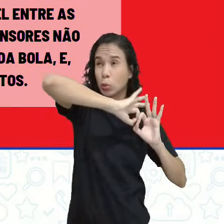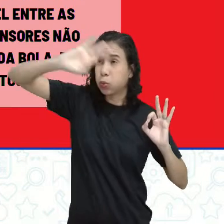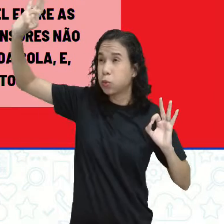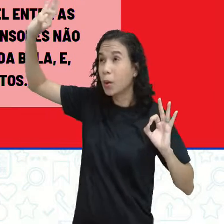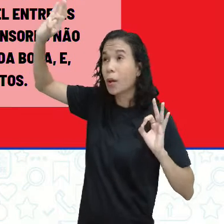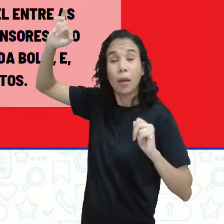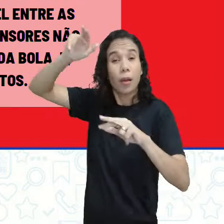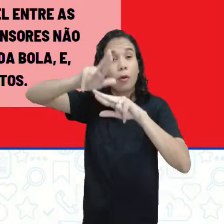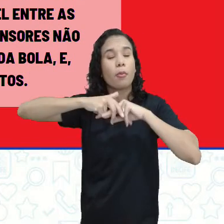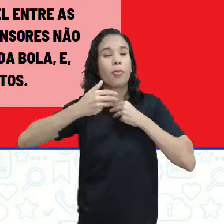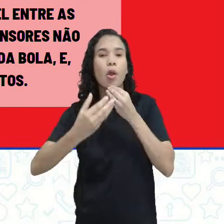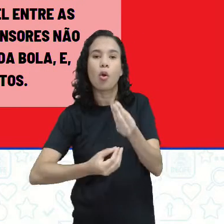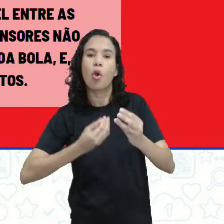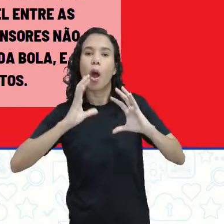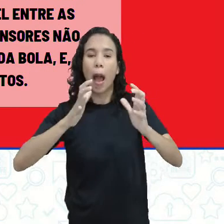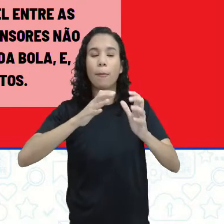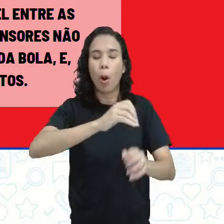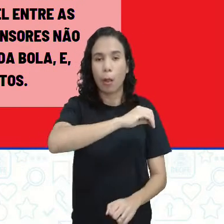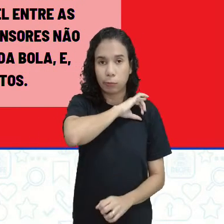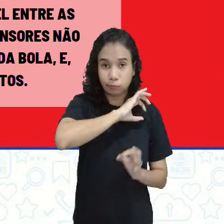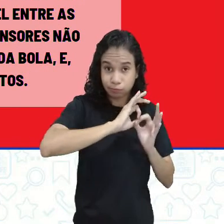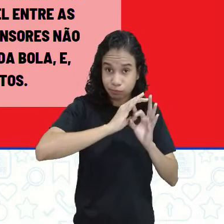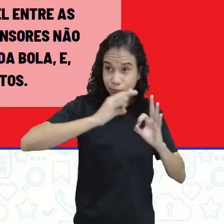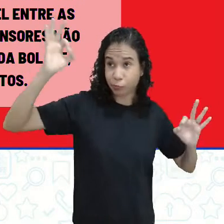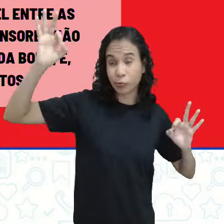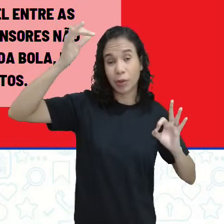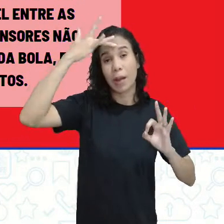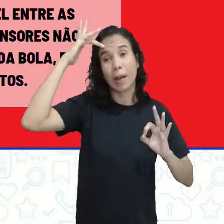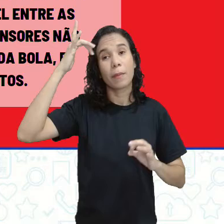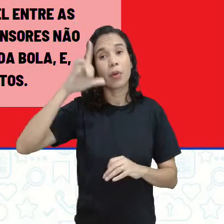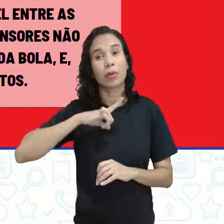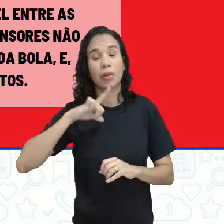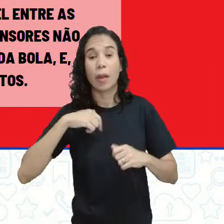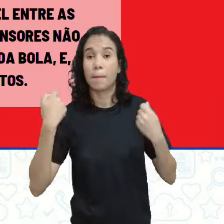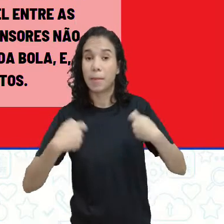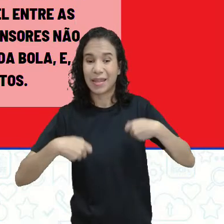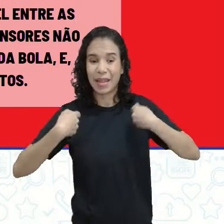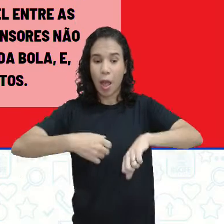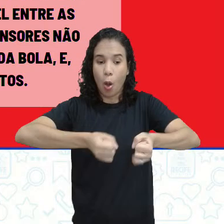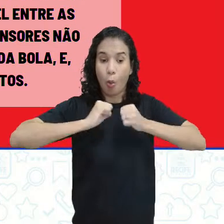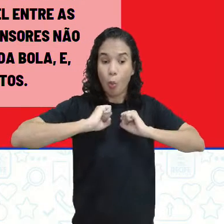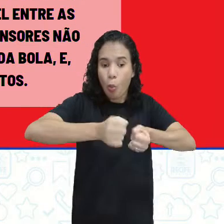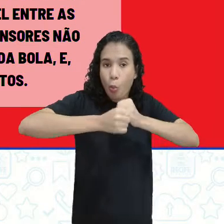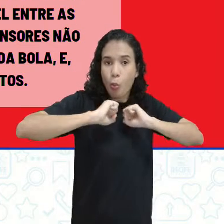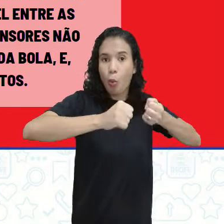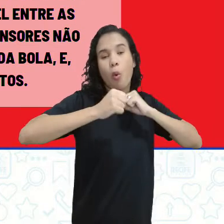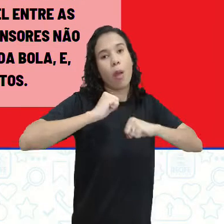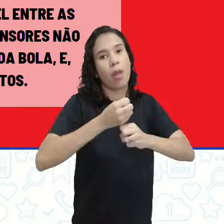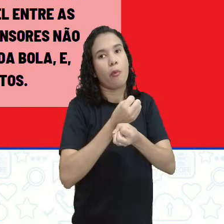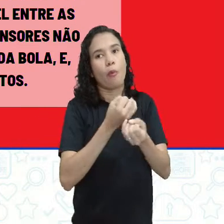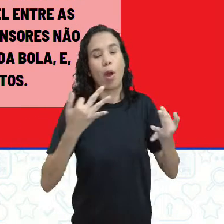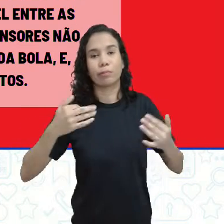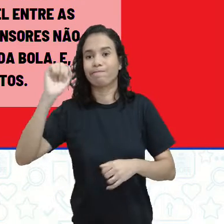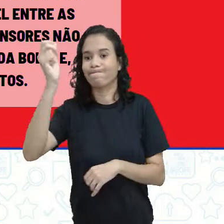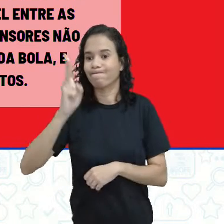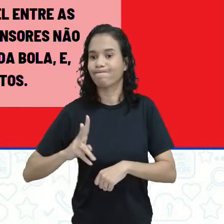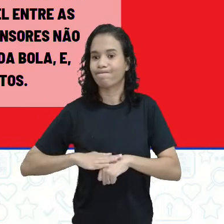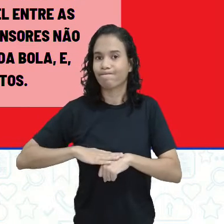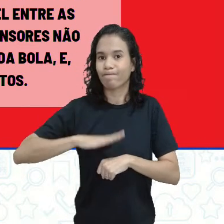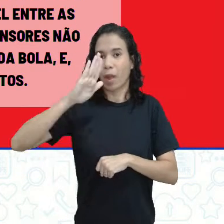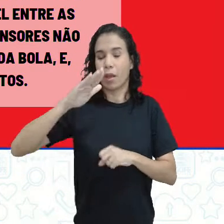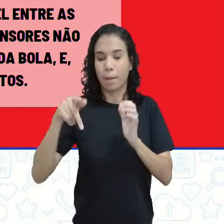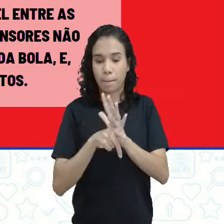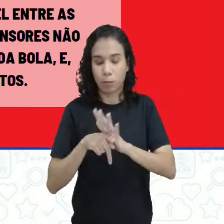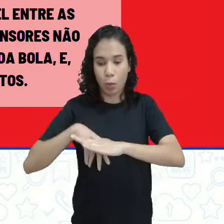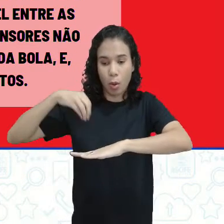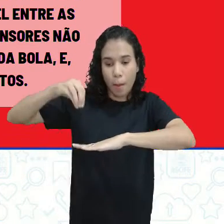E aí, depois de rebater essa bola, né? A pessoa que rebateu vai tentar correr o maior número de vezes as